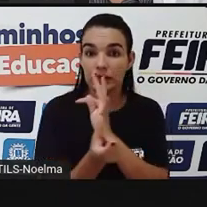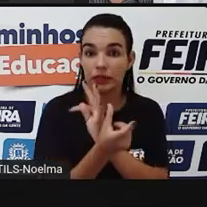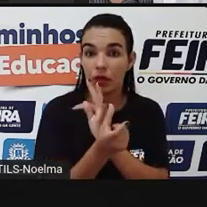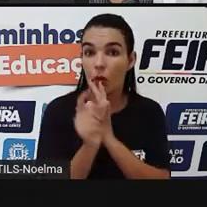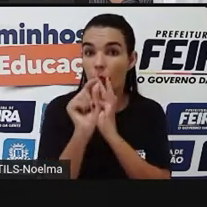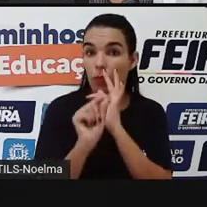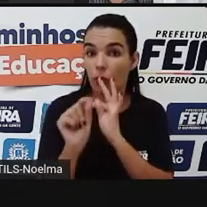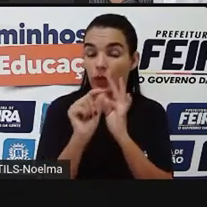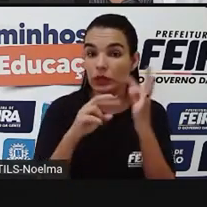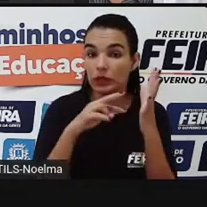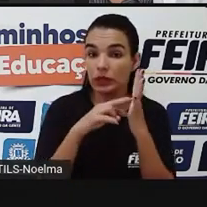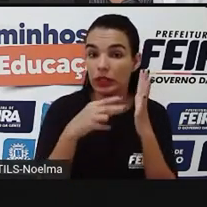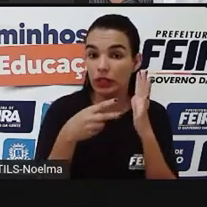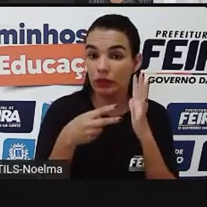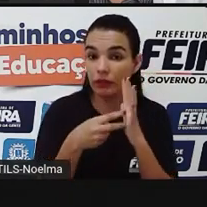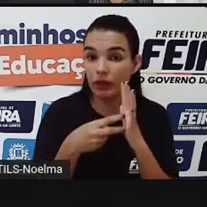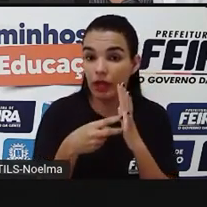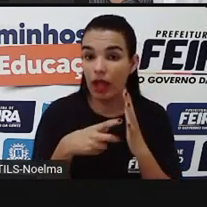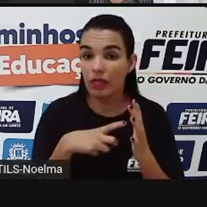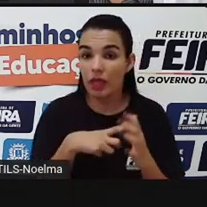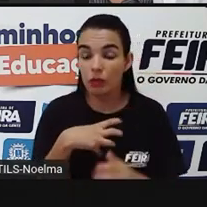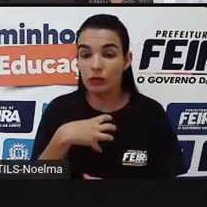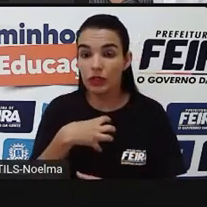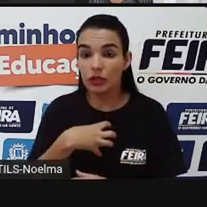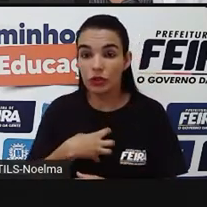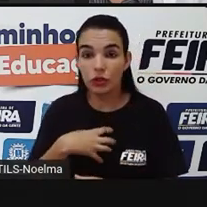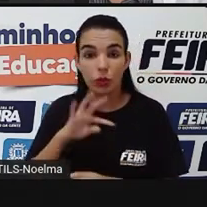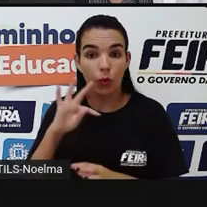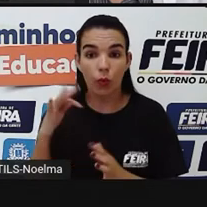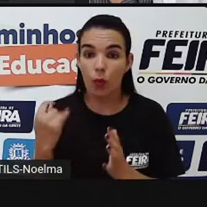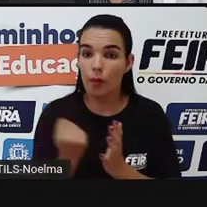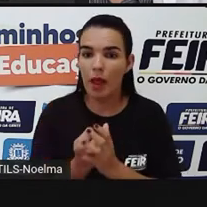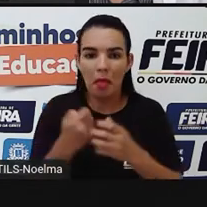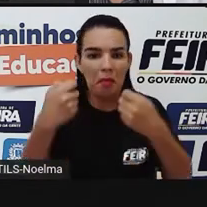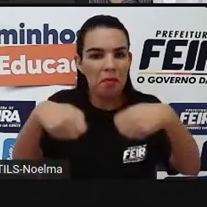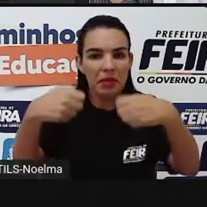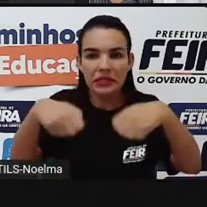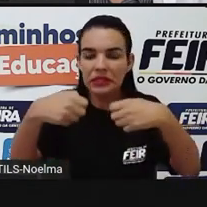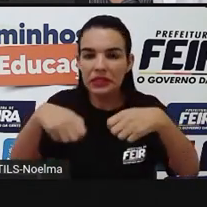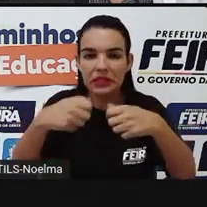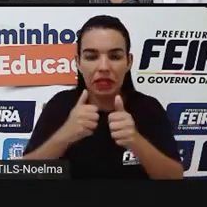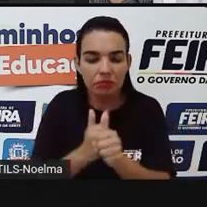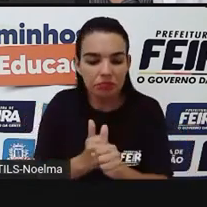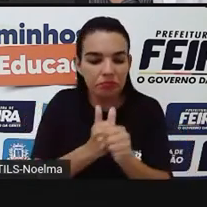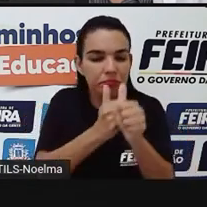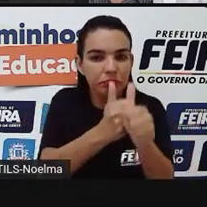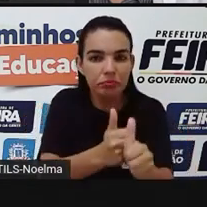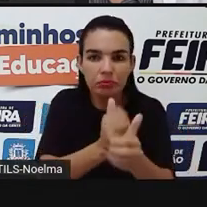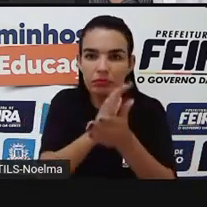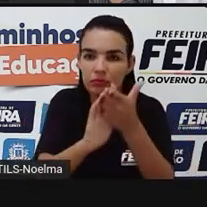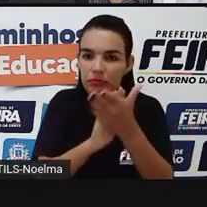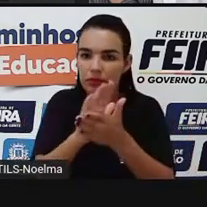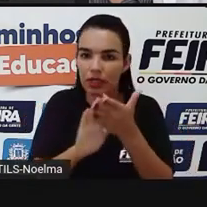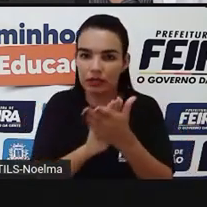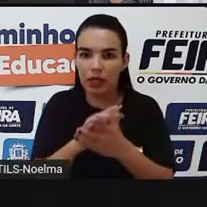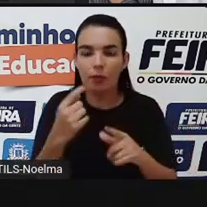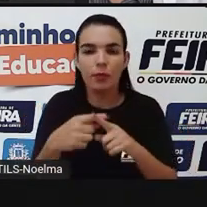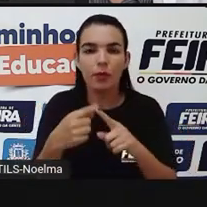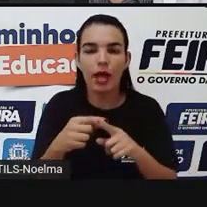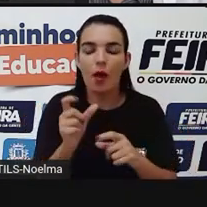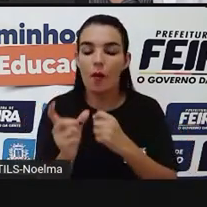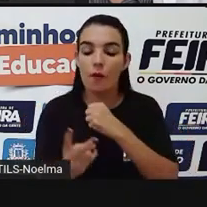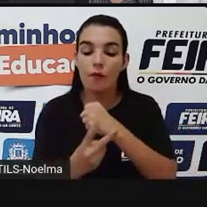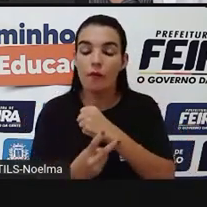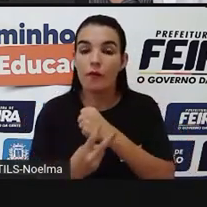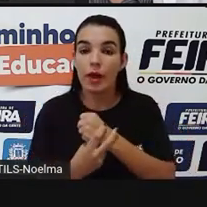não precisam obrigatoriamente de um complemento. Então, o verbo, por si só, ele já traz um